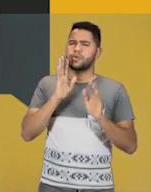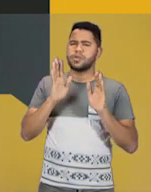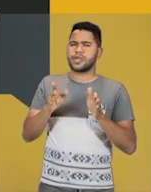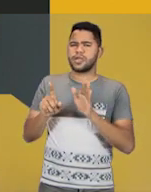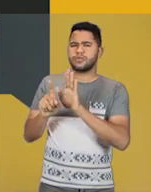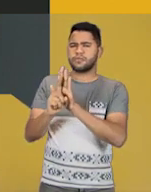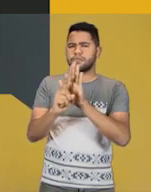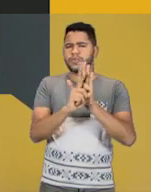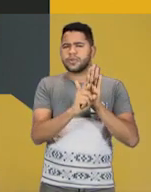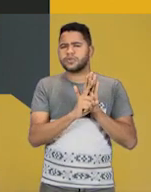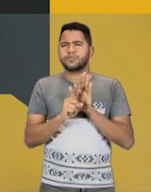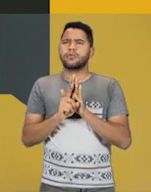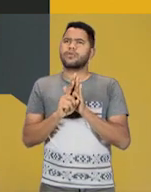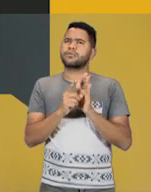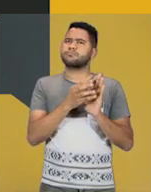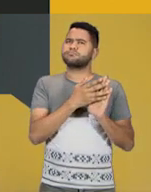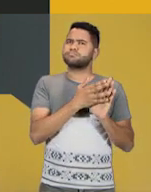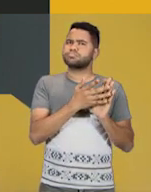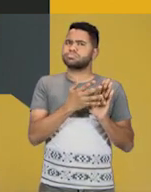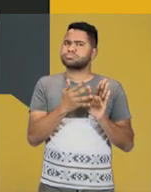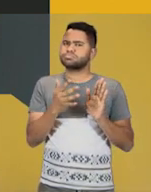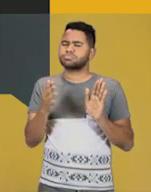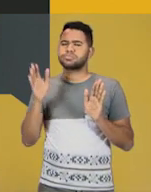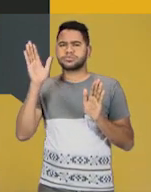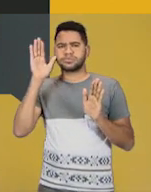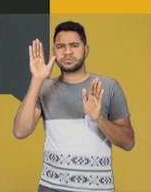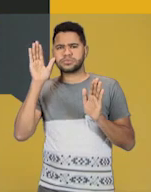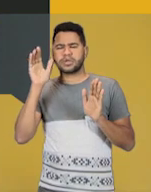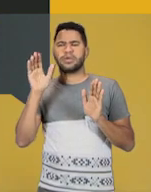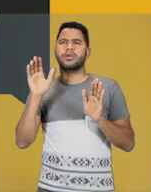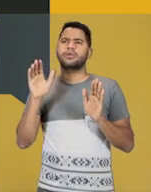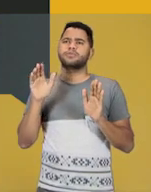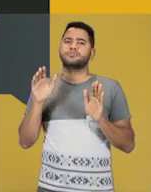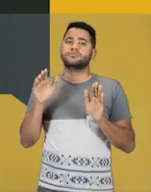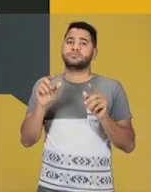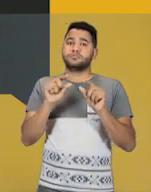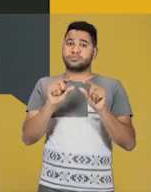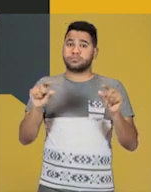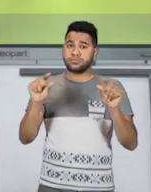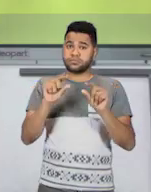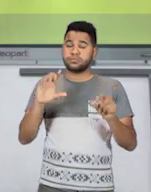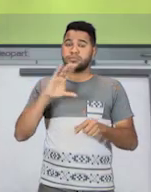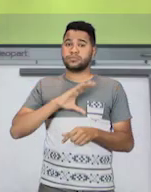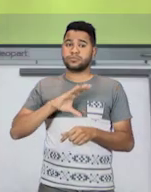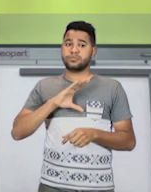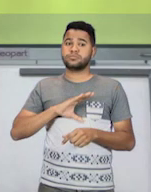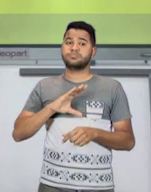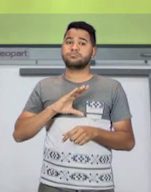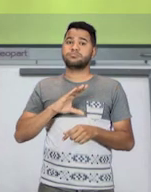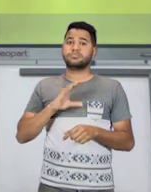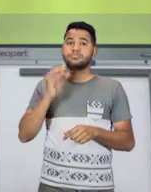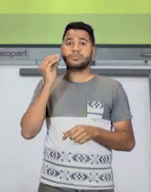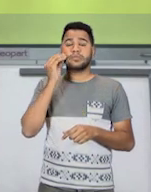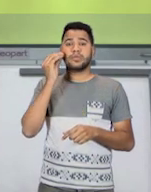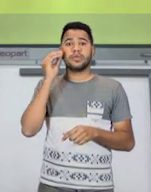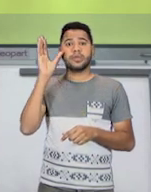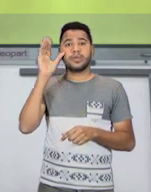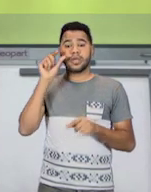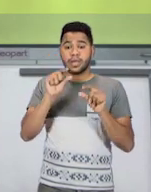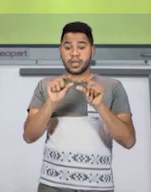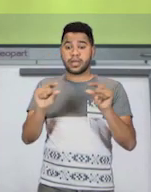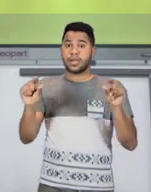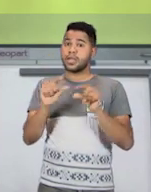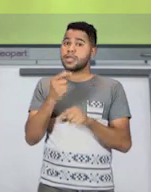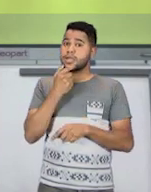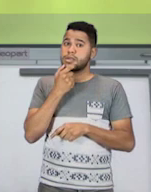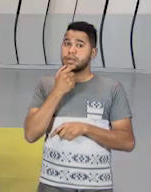personagens, o enredo, já viu alguns episódios com a legenda em português, dessa vez, tente assistir com a legenda